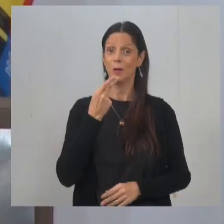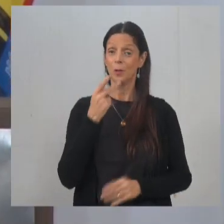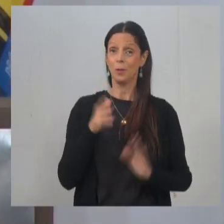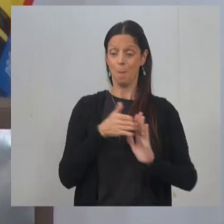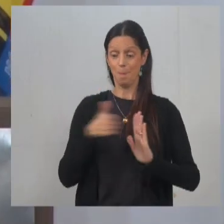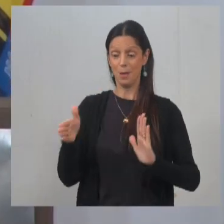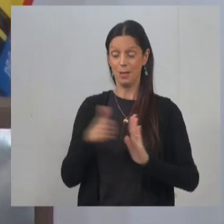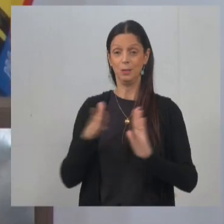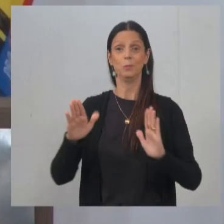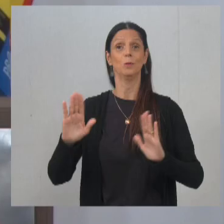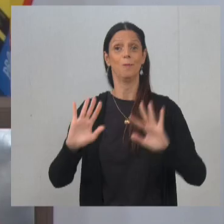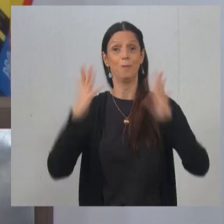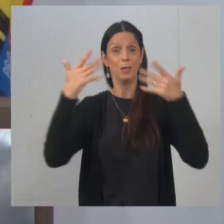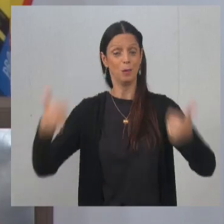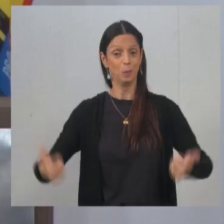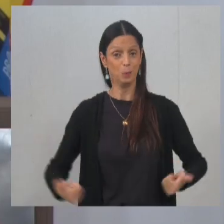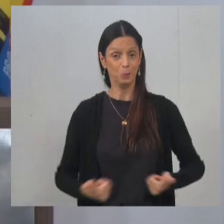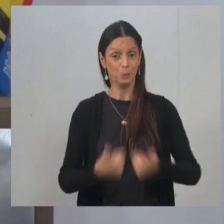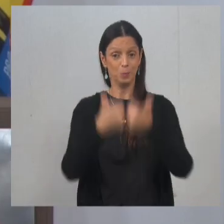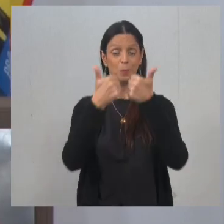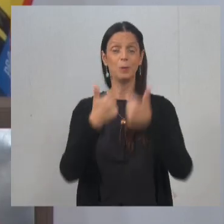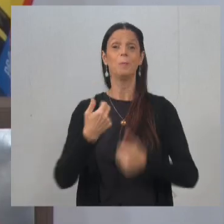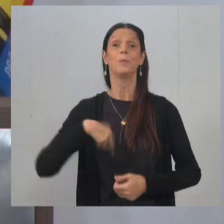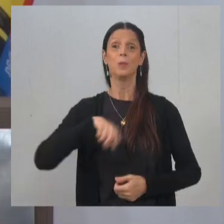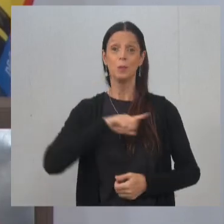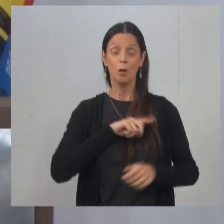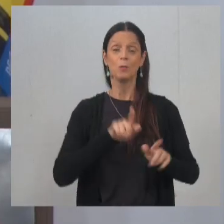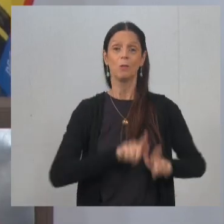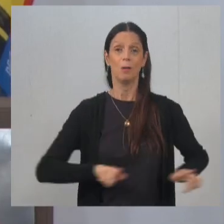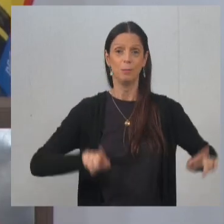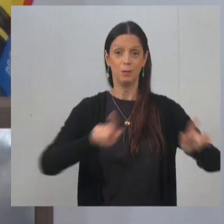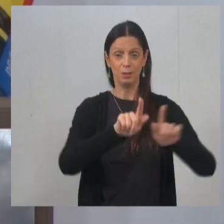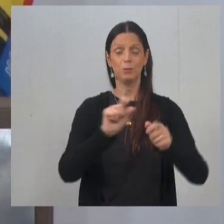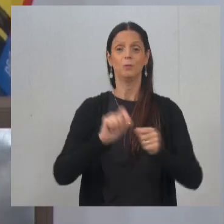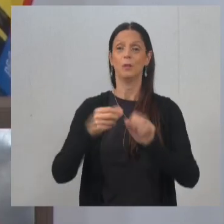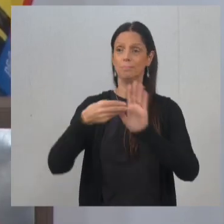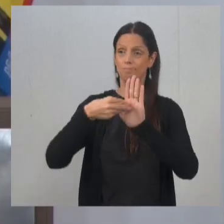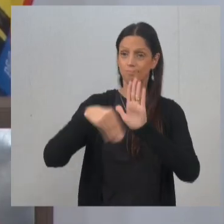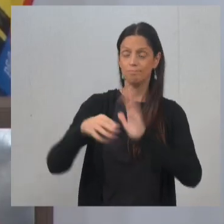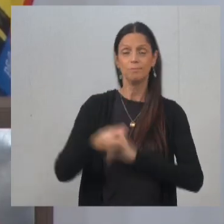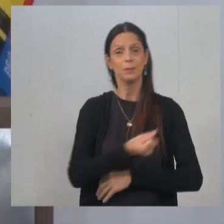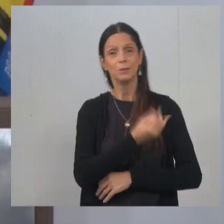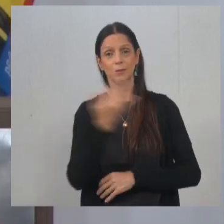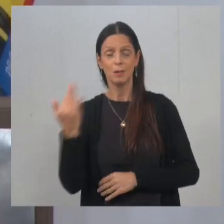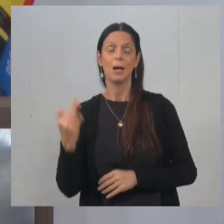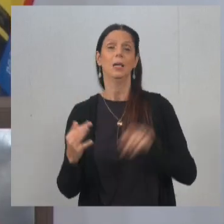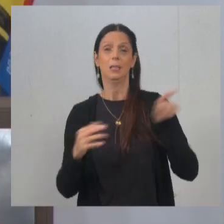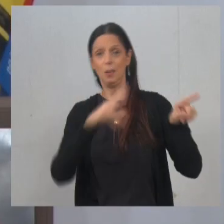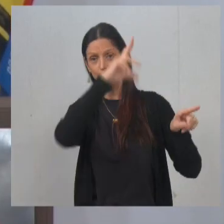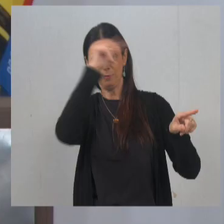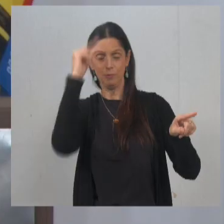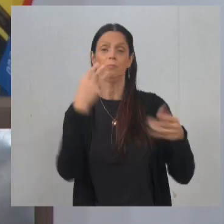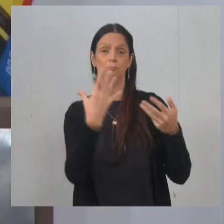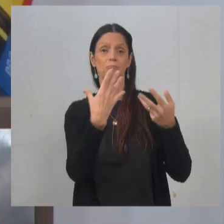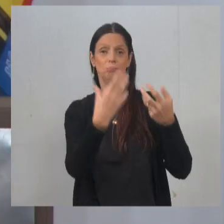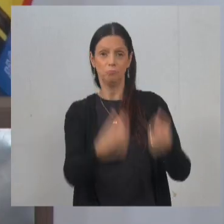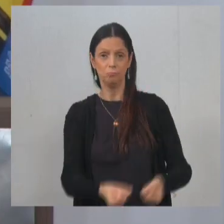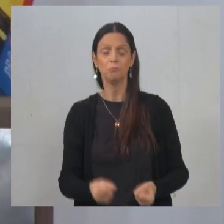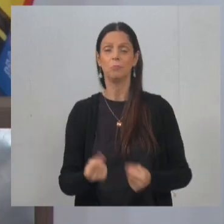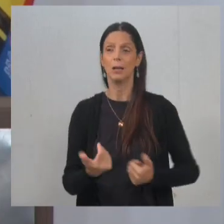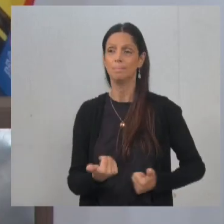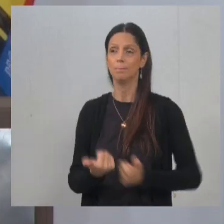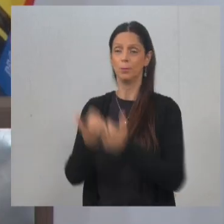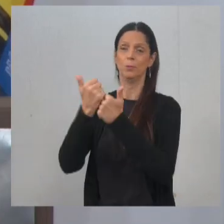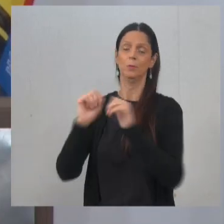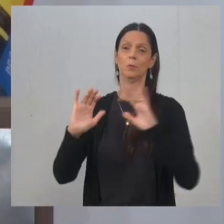e também fizemos aqui, através do nosso gabinete, várias indicações que foram acatadas e que são importantes para o fortalecimento da nossa festa. Uma